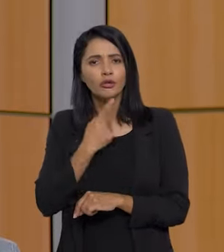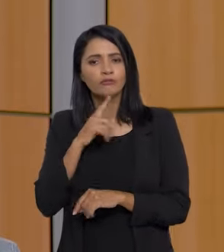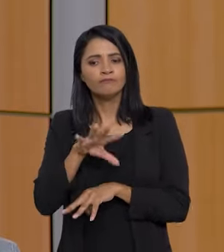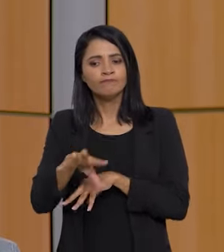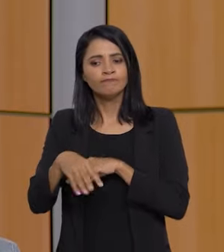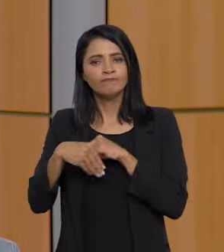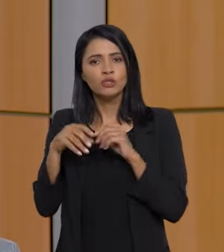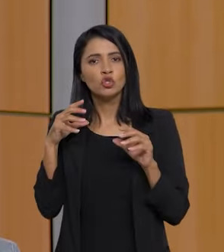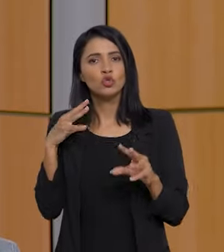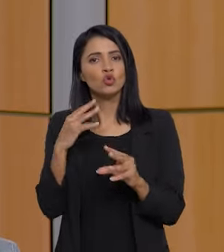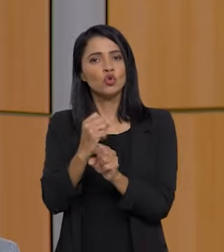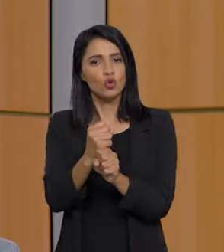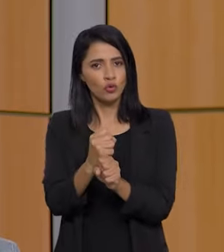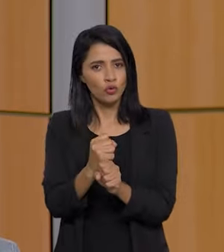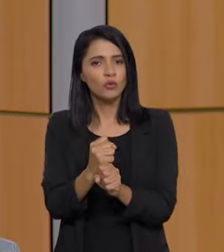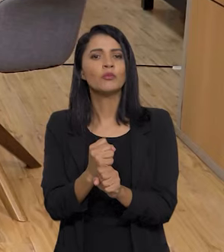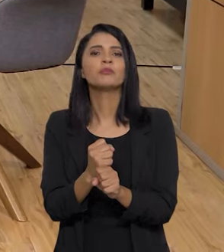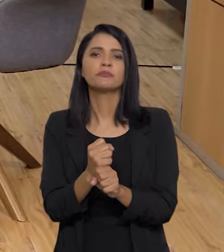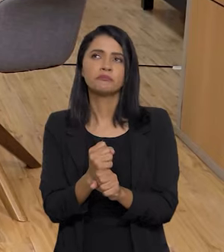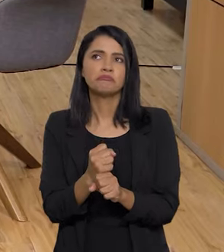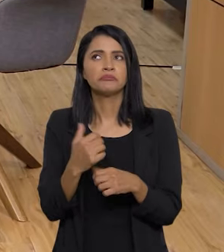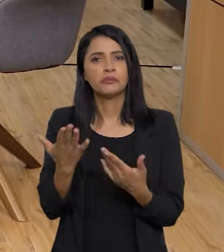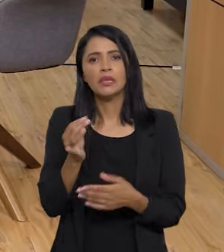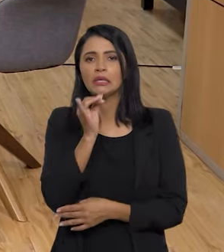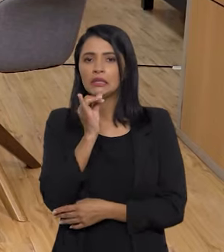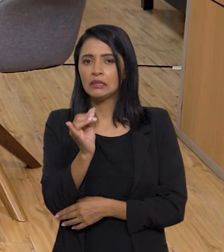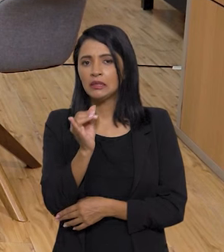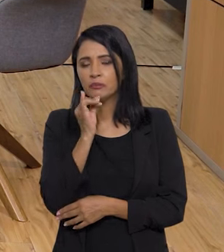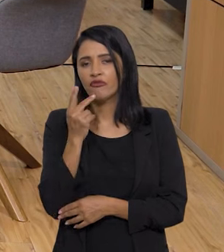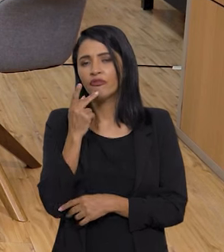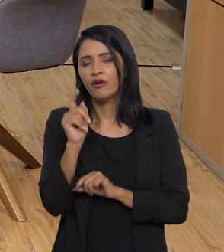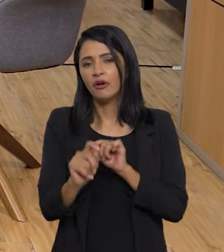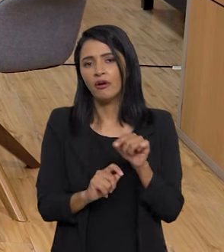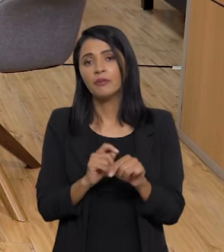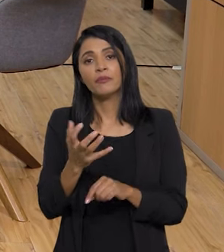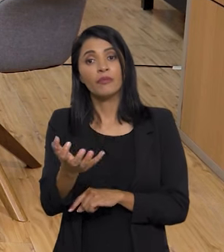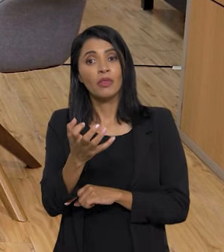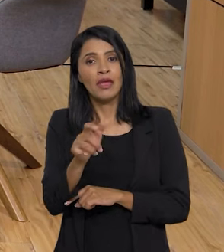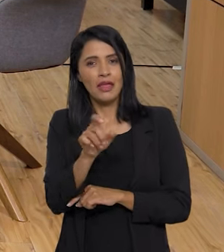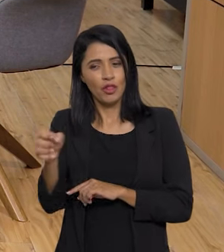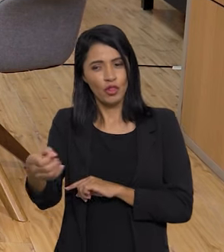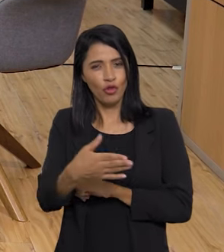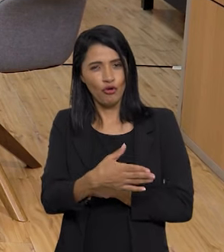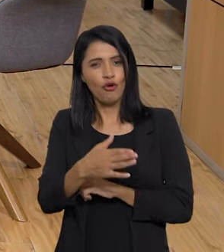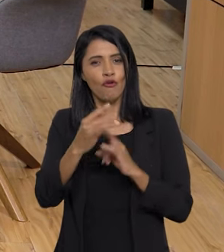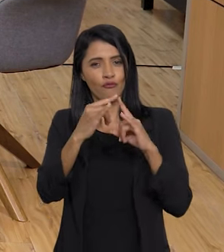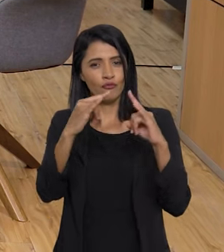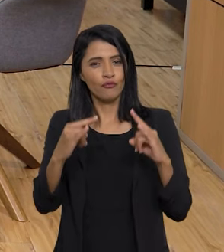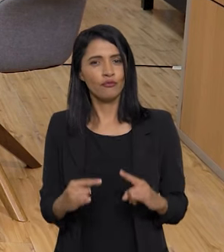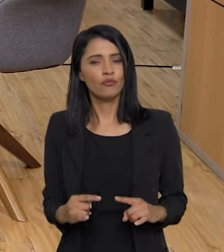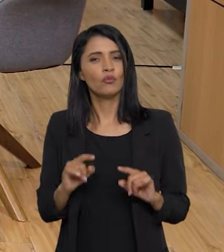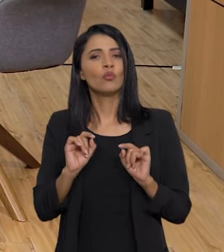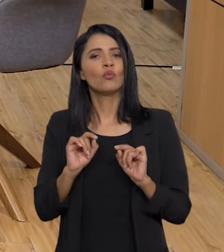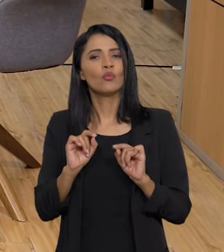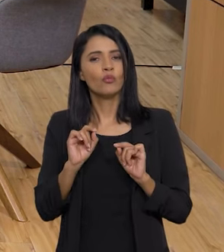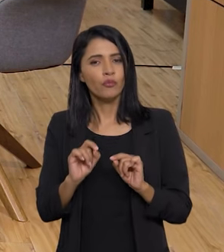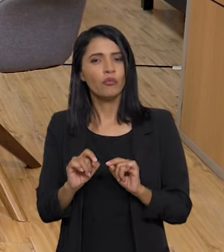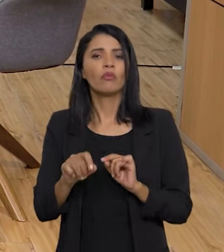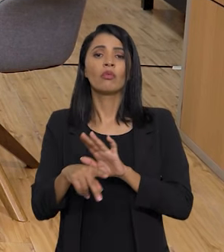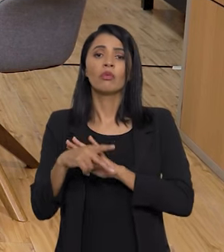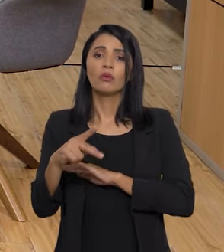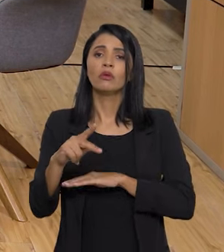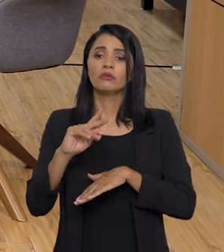soma a ela, um, digamos assim, o que a gente fala que a gente quer que esses novos assentamentos, eles